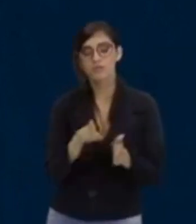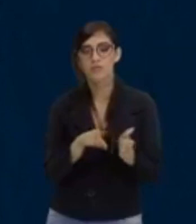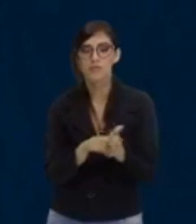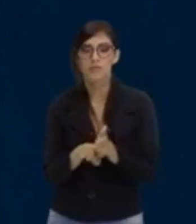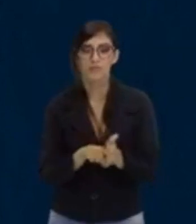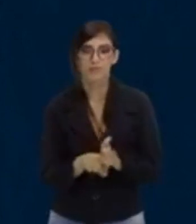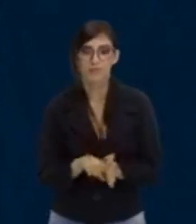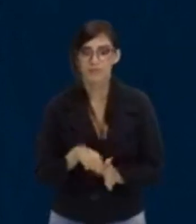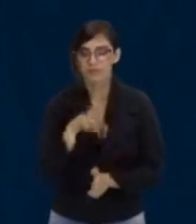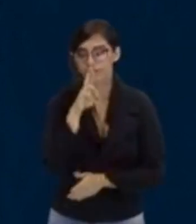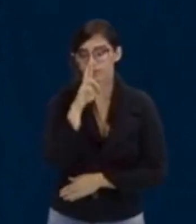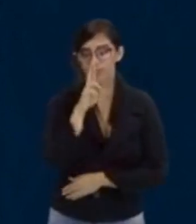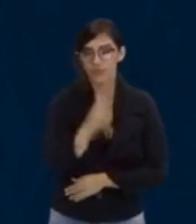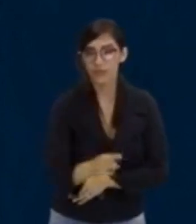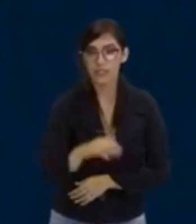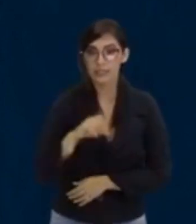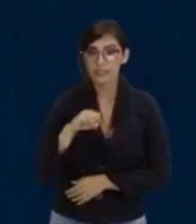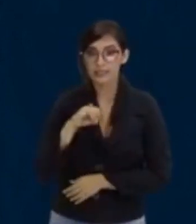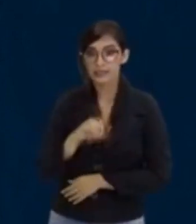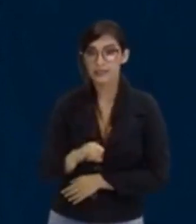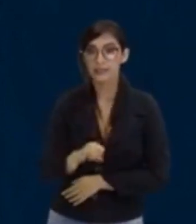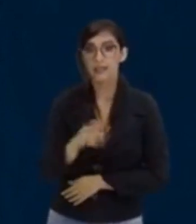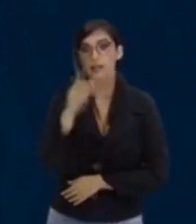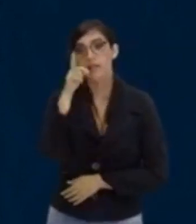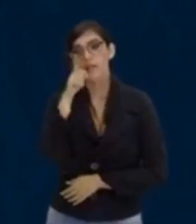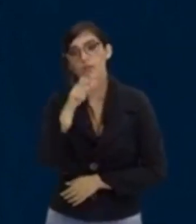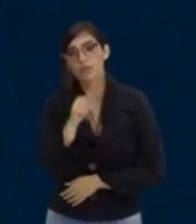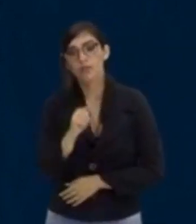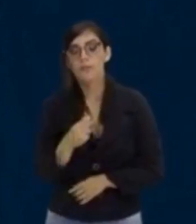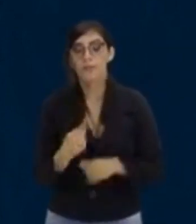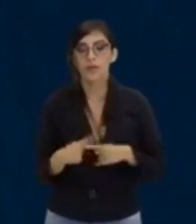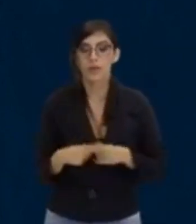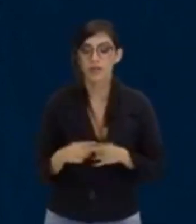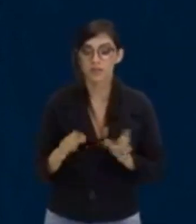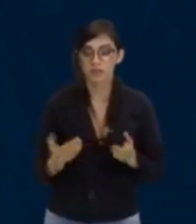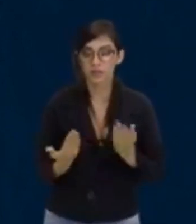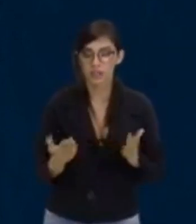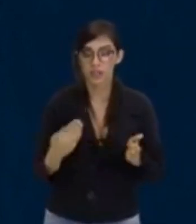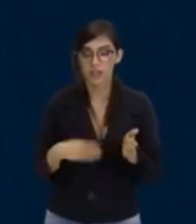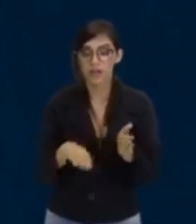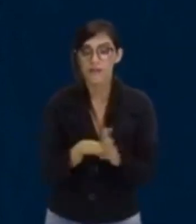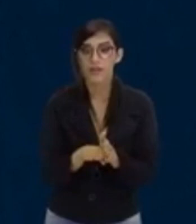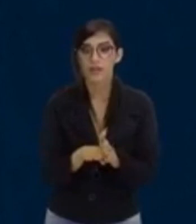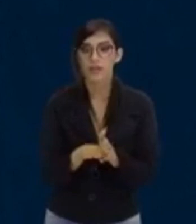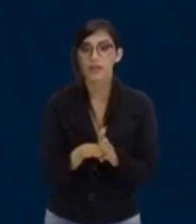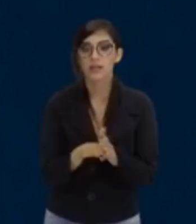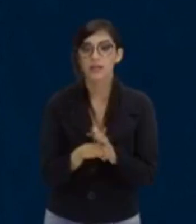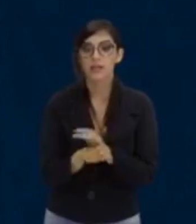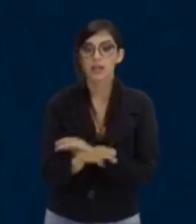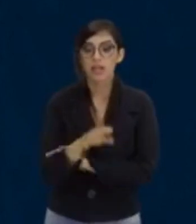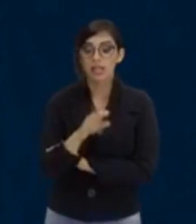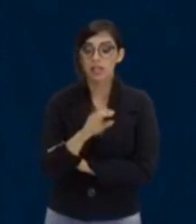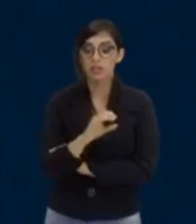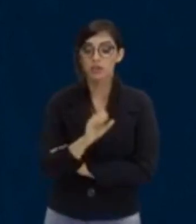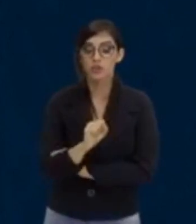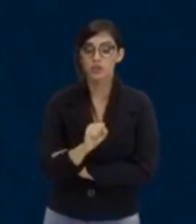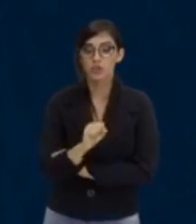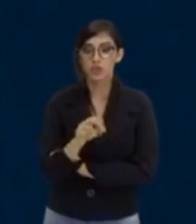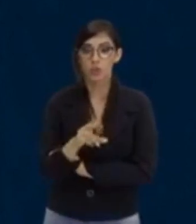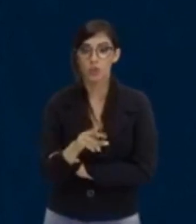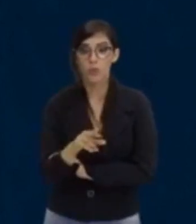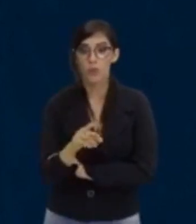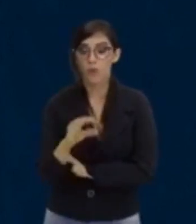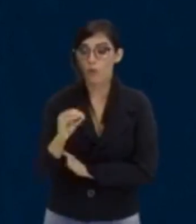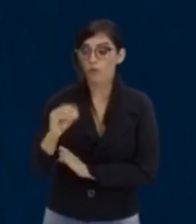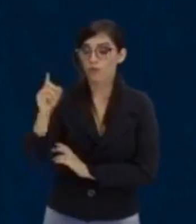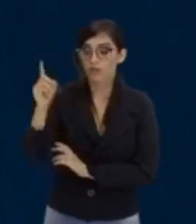consigo continuar na minha questão, olha porque eu ficava feliz. Chegava bem aqui, ó, solução é vazio. Não, opa,